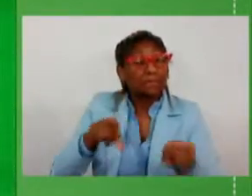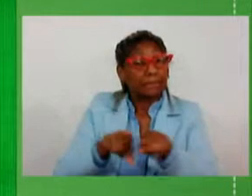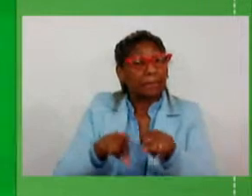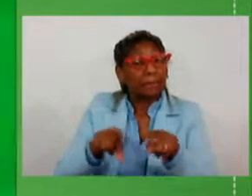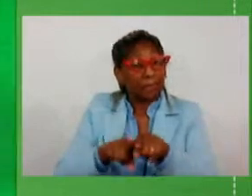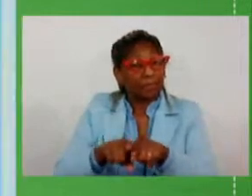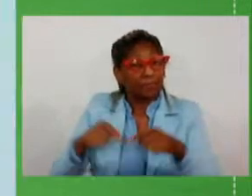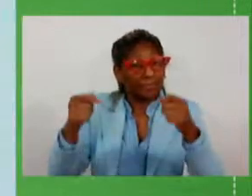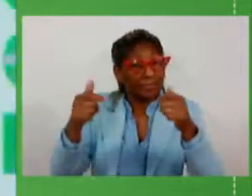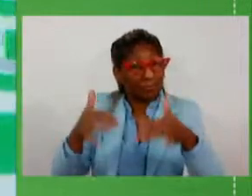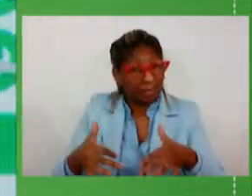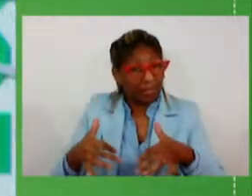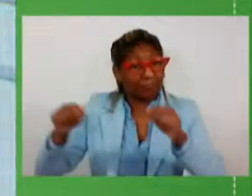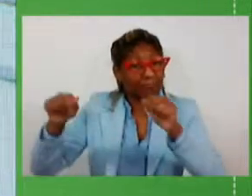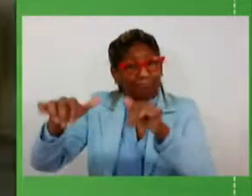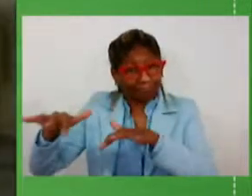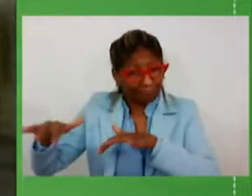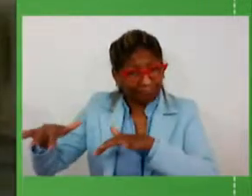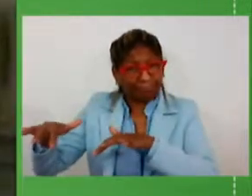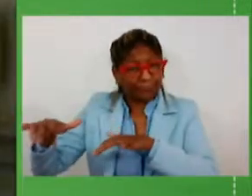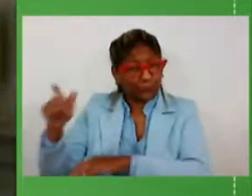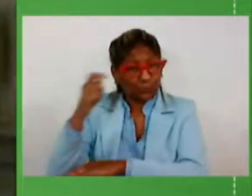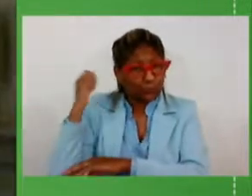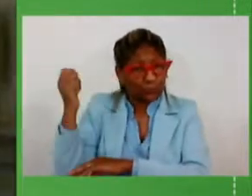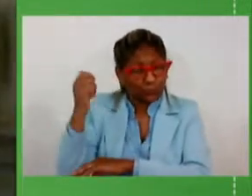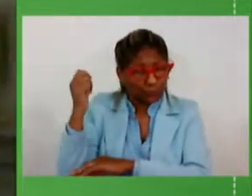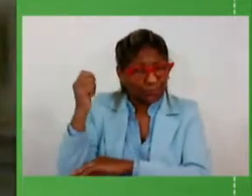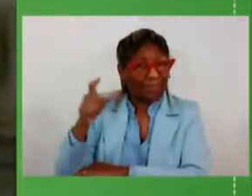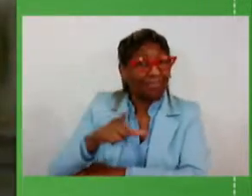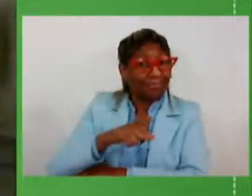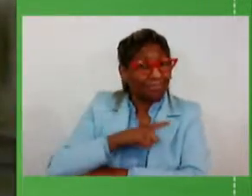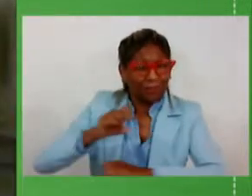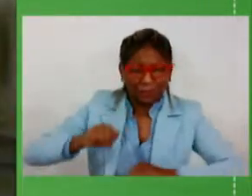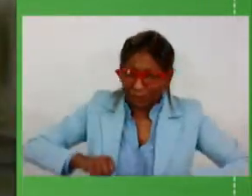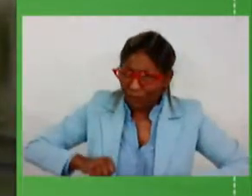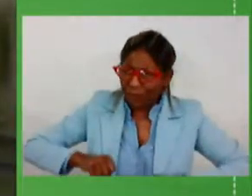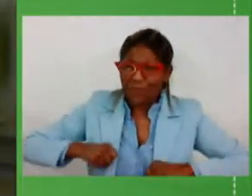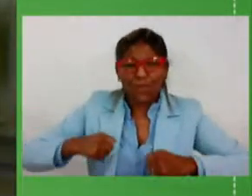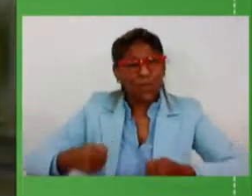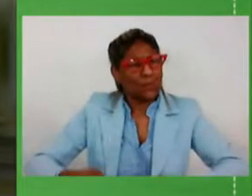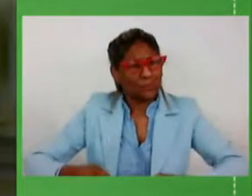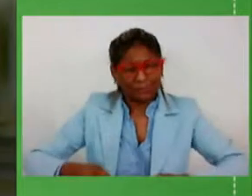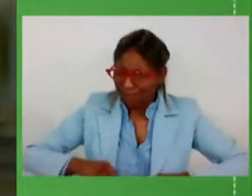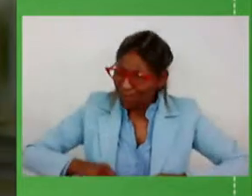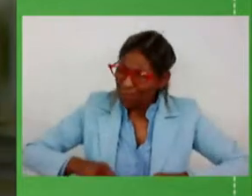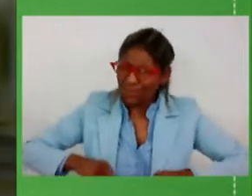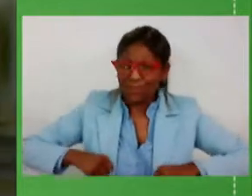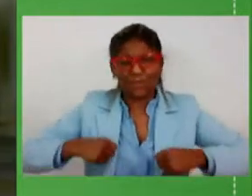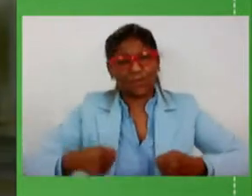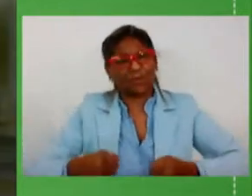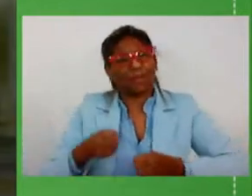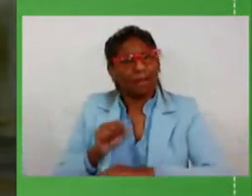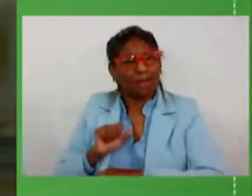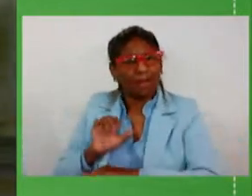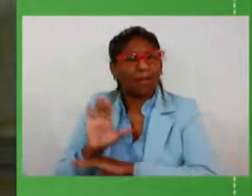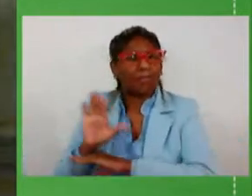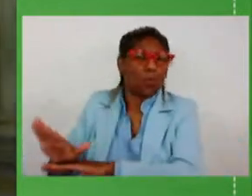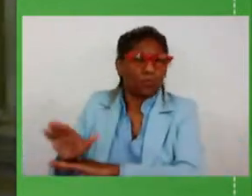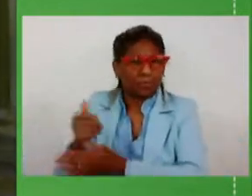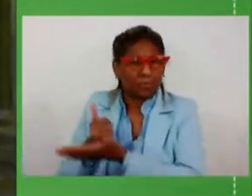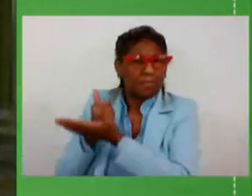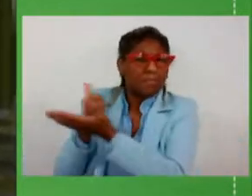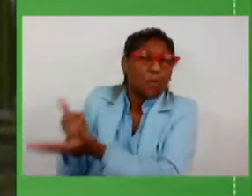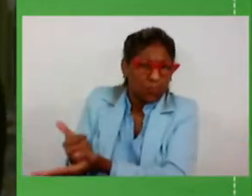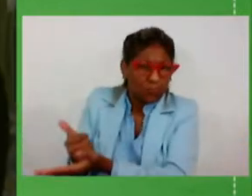que o parlamento gaúcho tem se dedicado se debruçado e auxiliado com muita